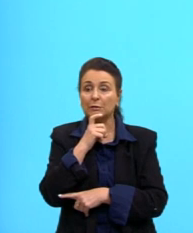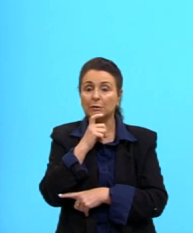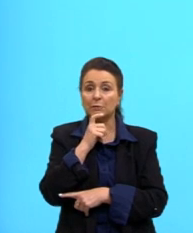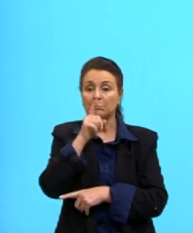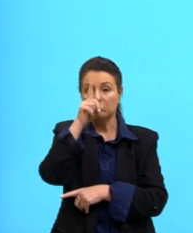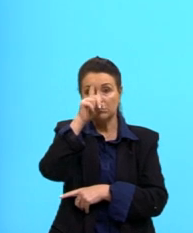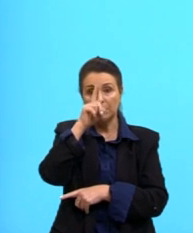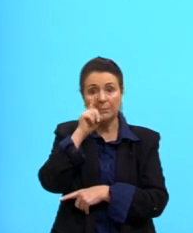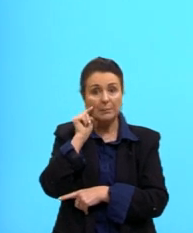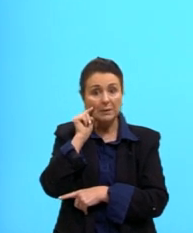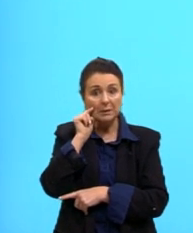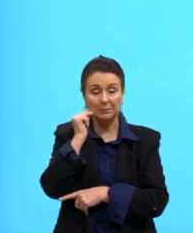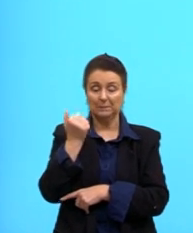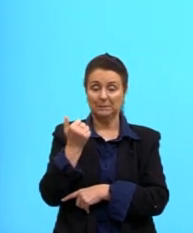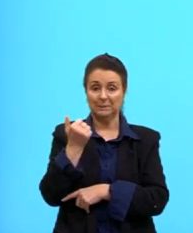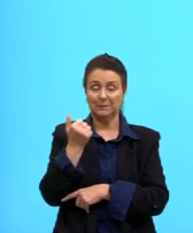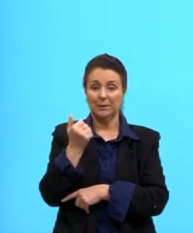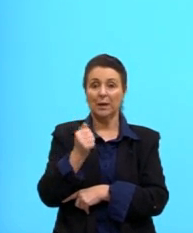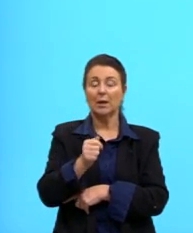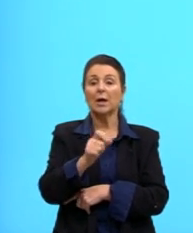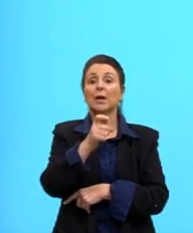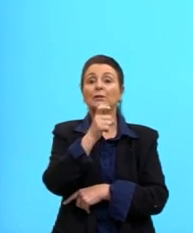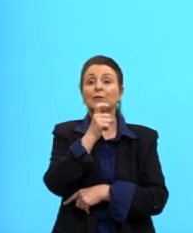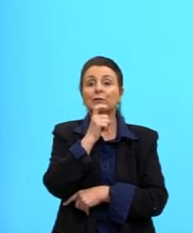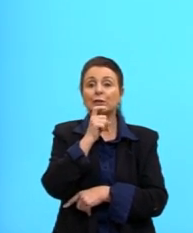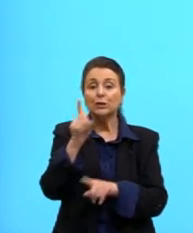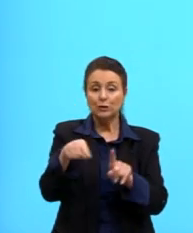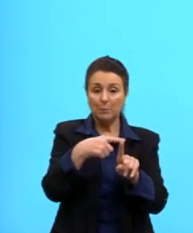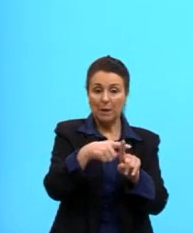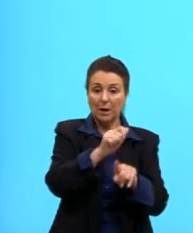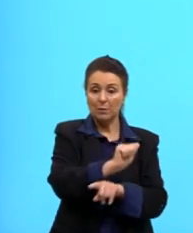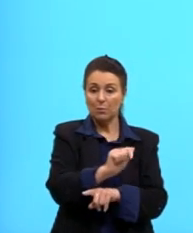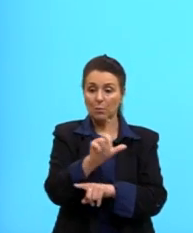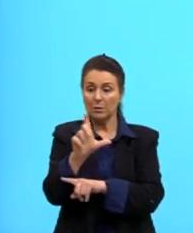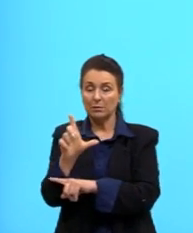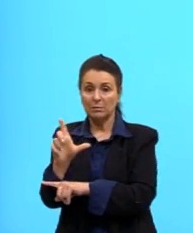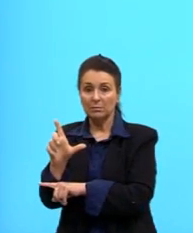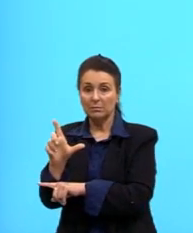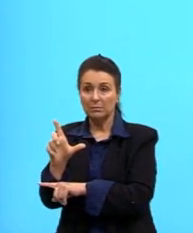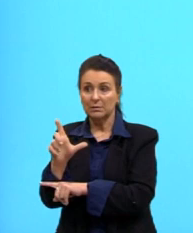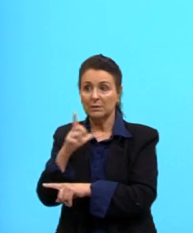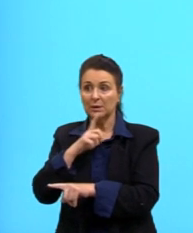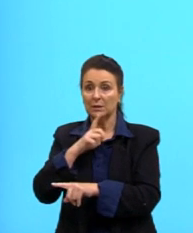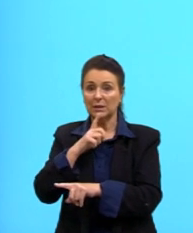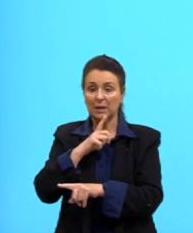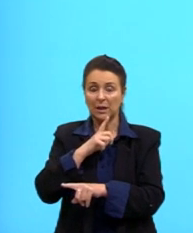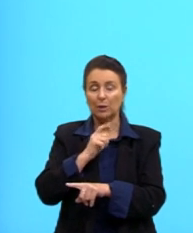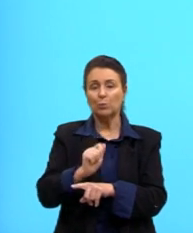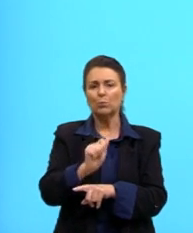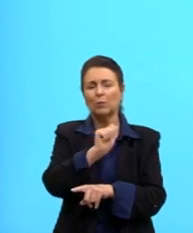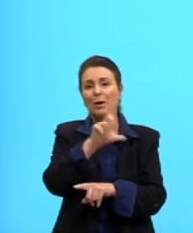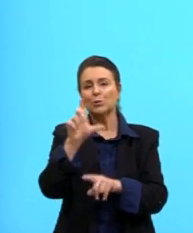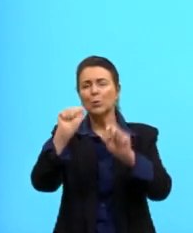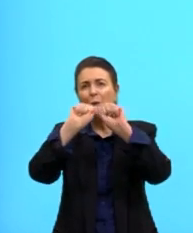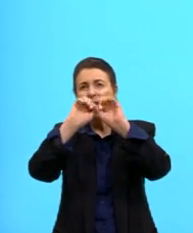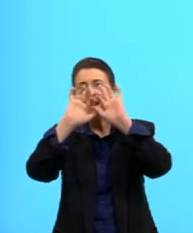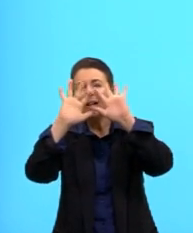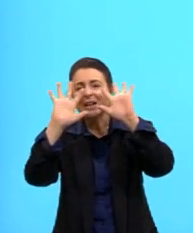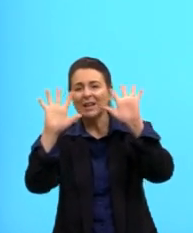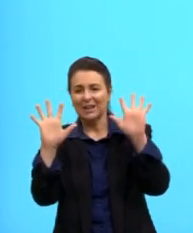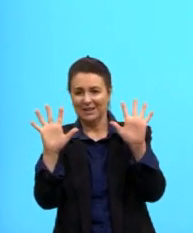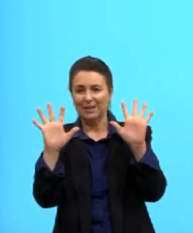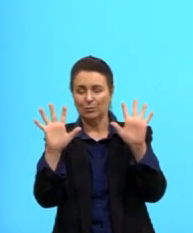Amarelo. O verde mais o azul. Eu vou ter esse azul aqui mais clarinho, que é um tipo um ciano,